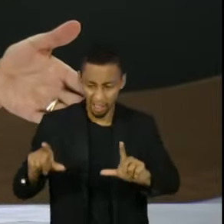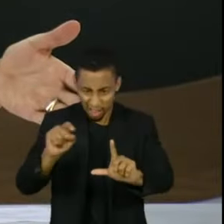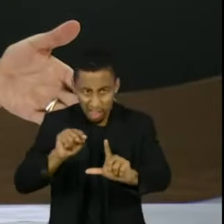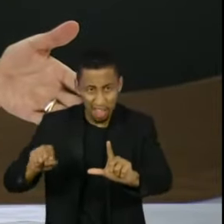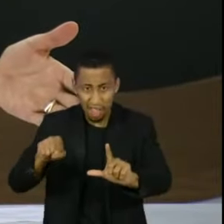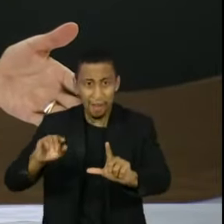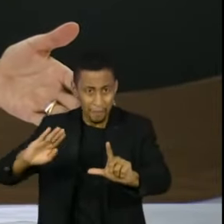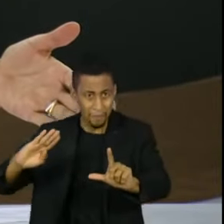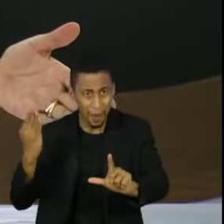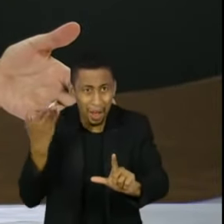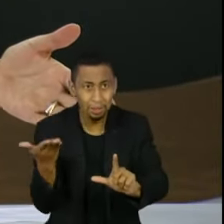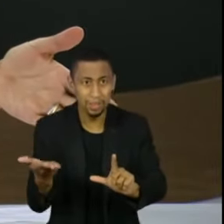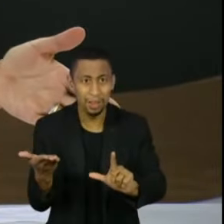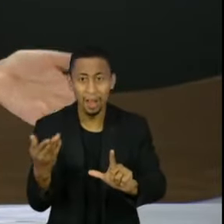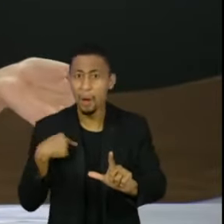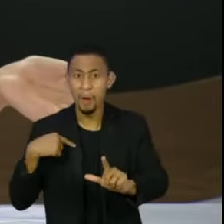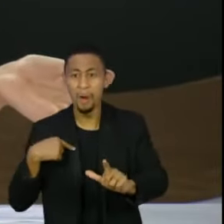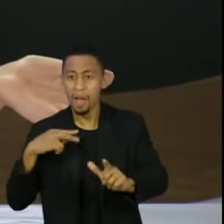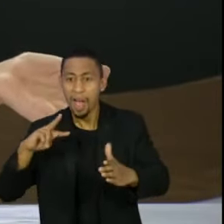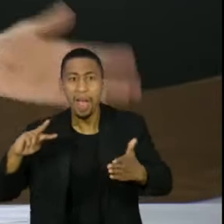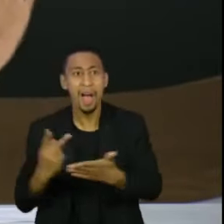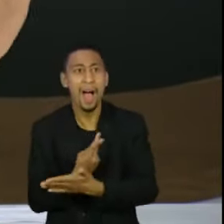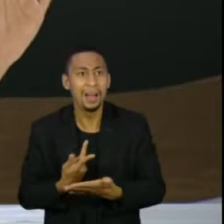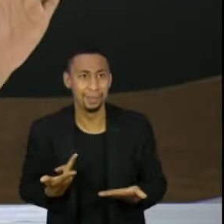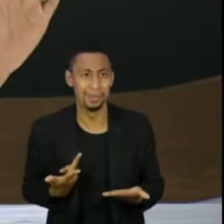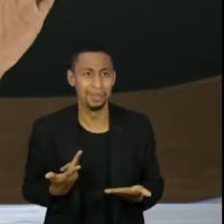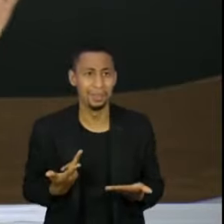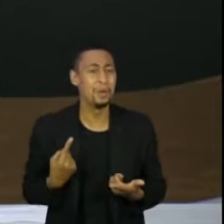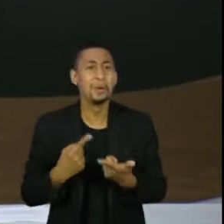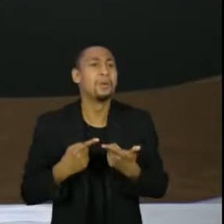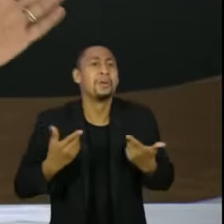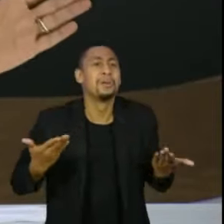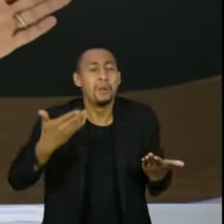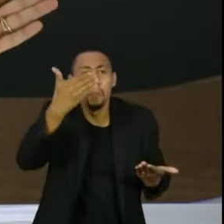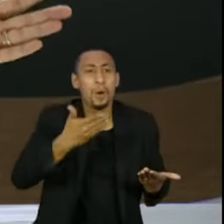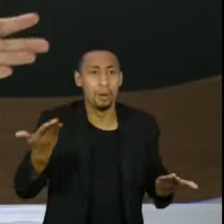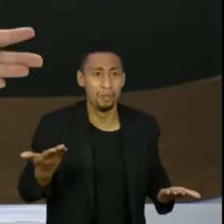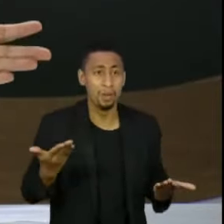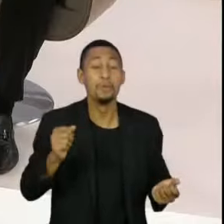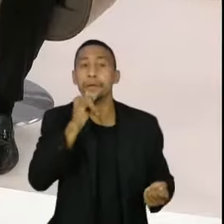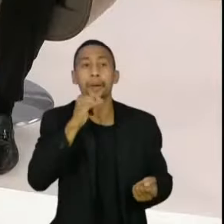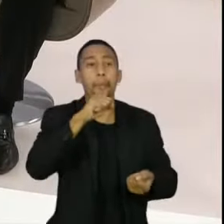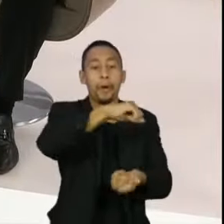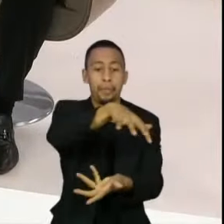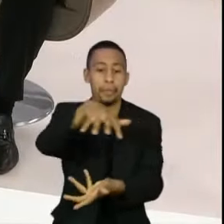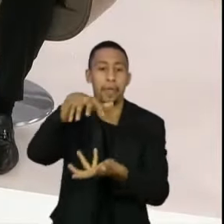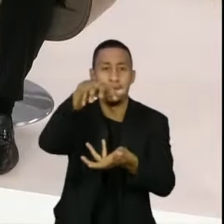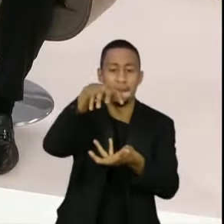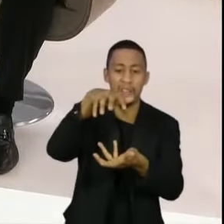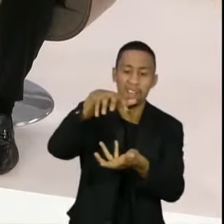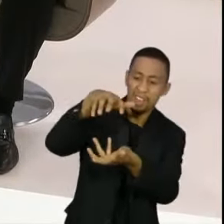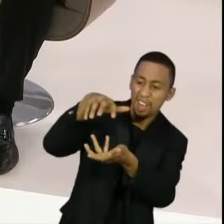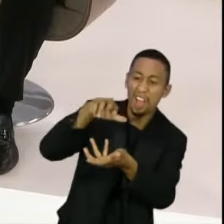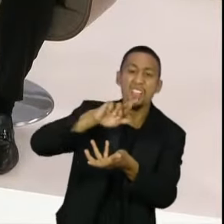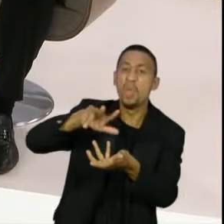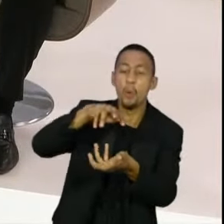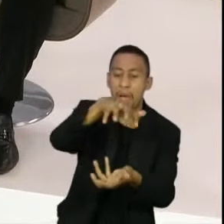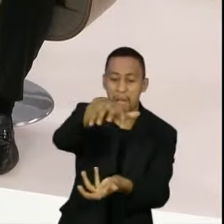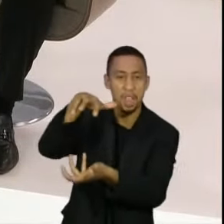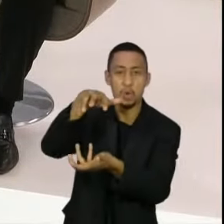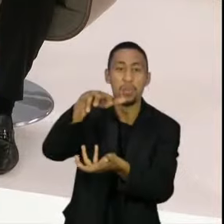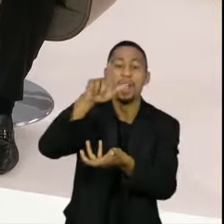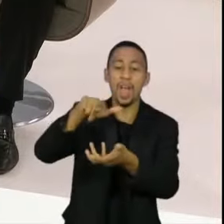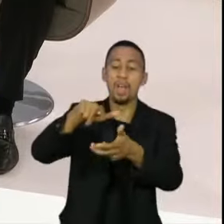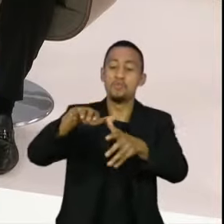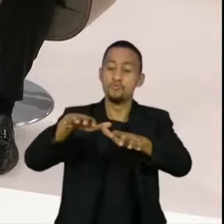instalar uma comissão para decidir se a terra é redonda. Porque o presidente pode falar que ela é plana. Tem que haver base em